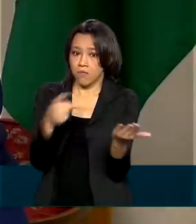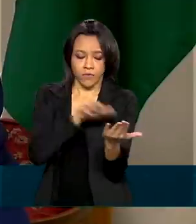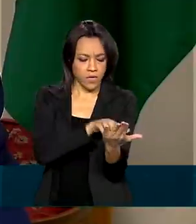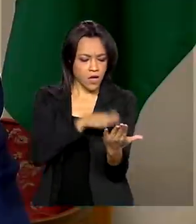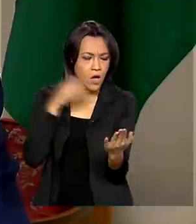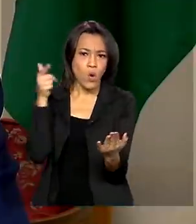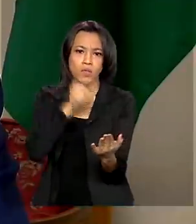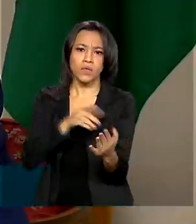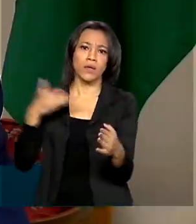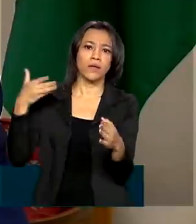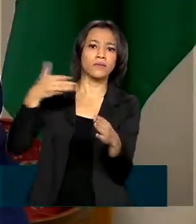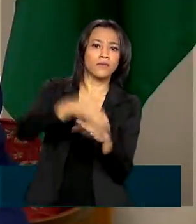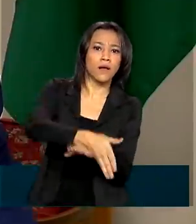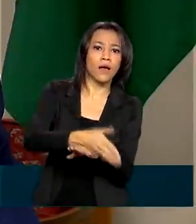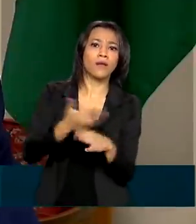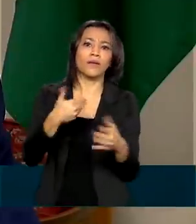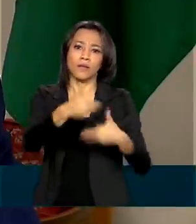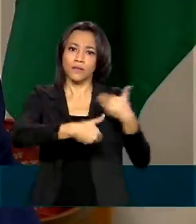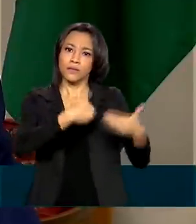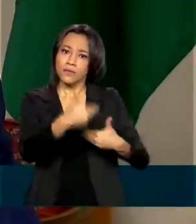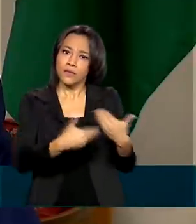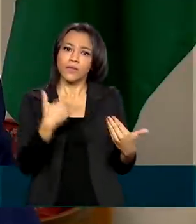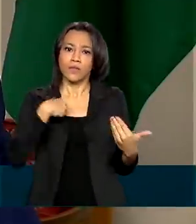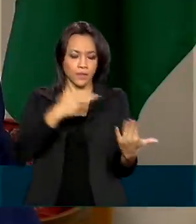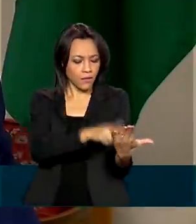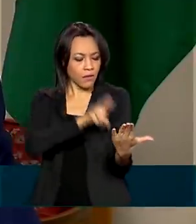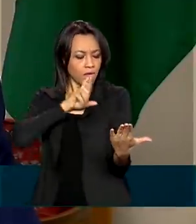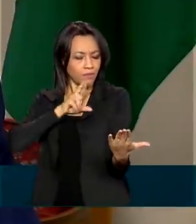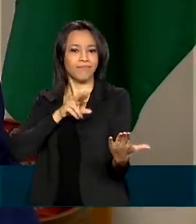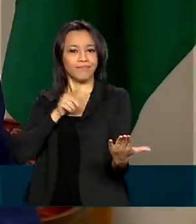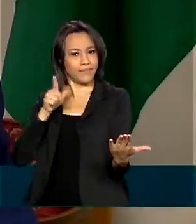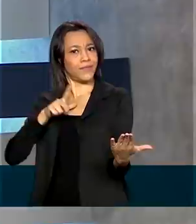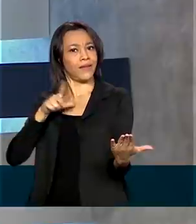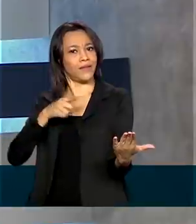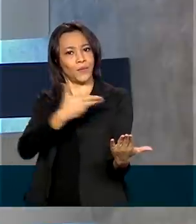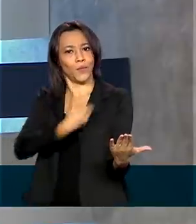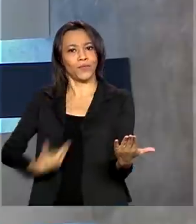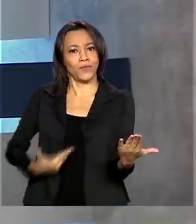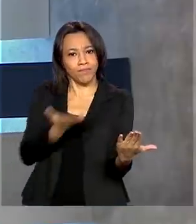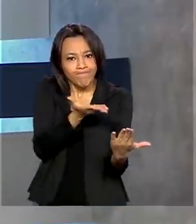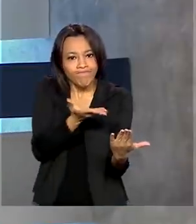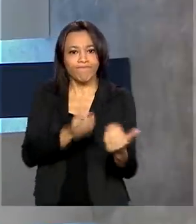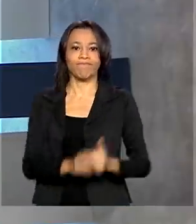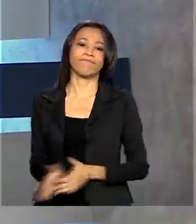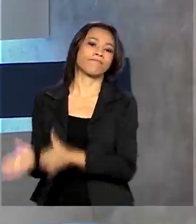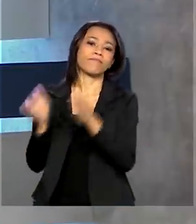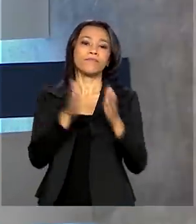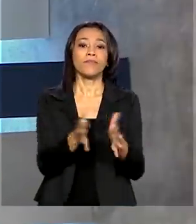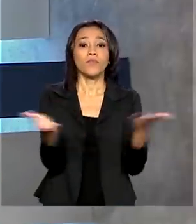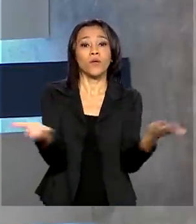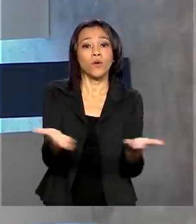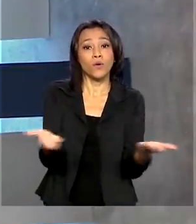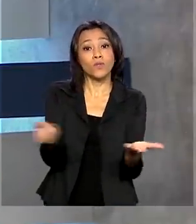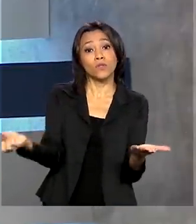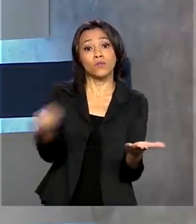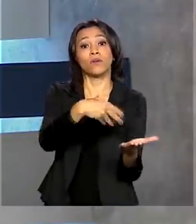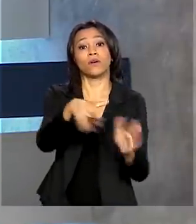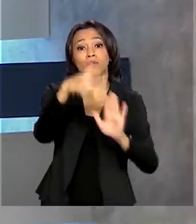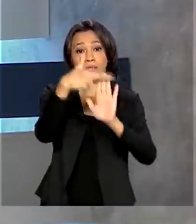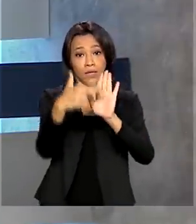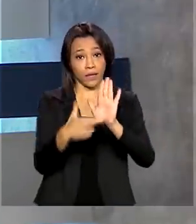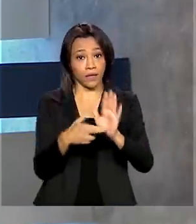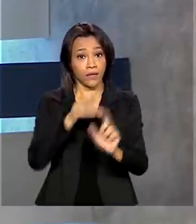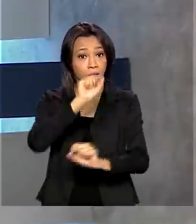consegue acessar esse serviço e ter a resposta para aquilo que você precisa do governo. E saíram hoje as novas regras para